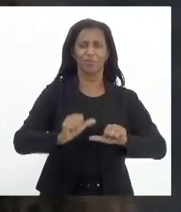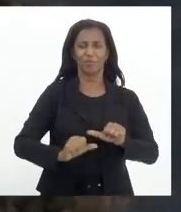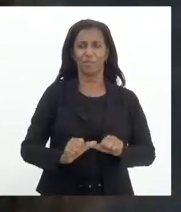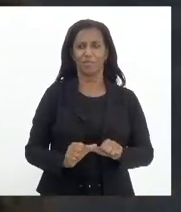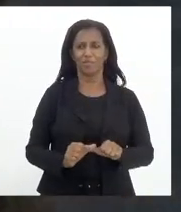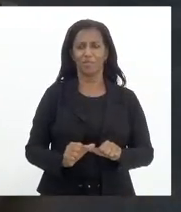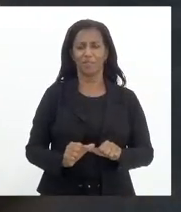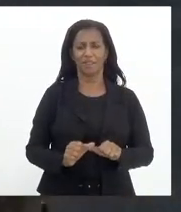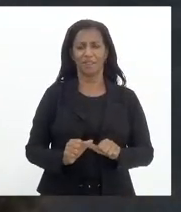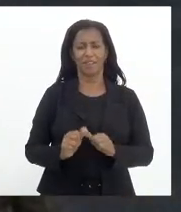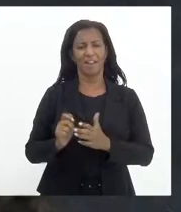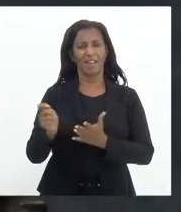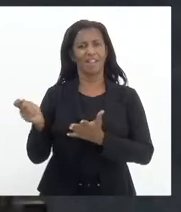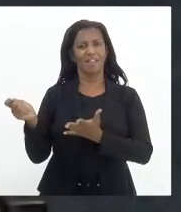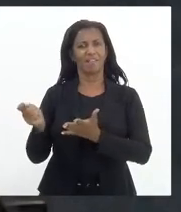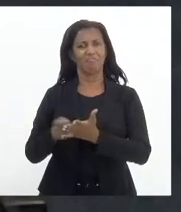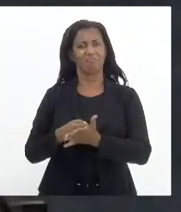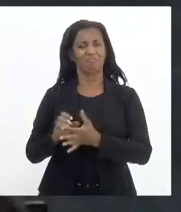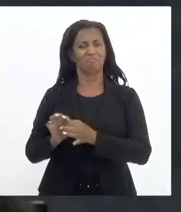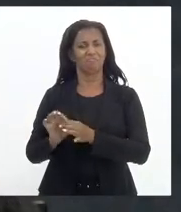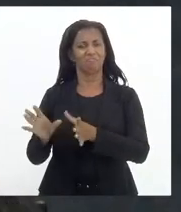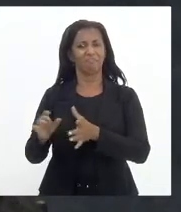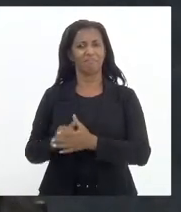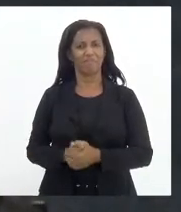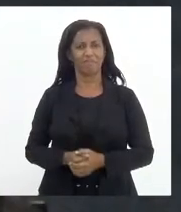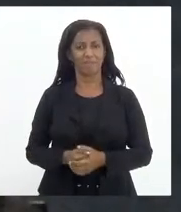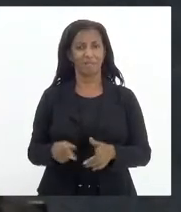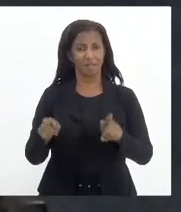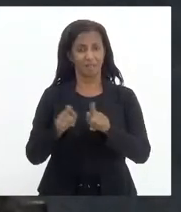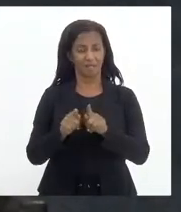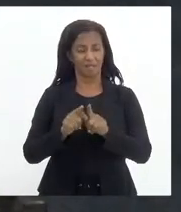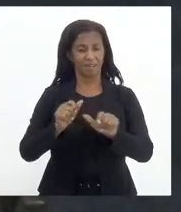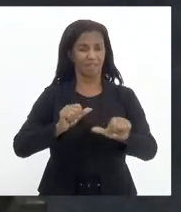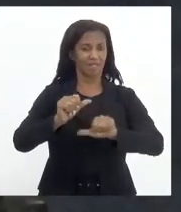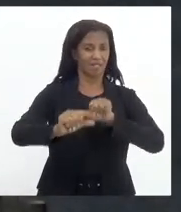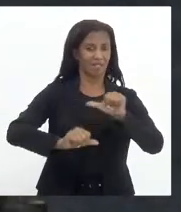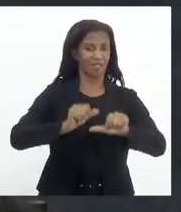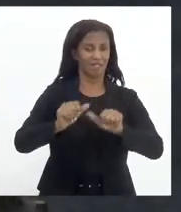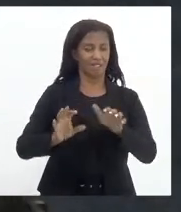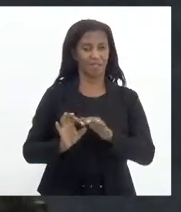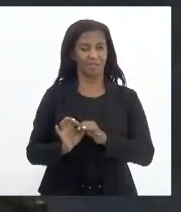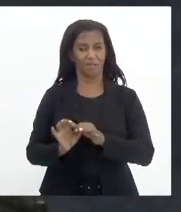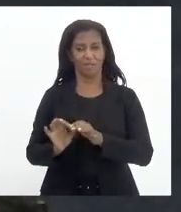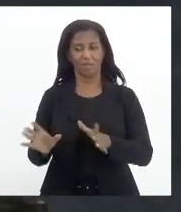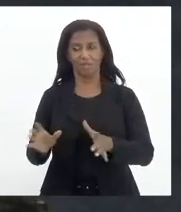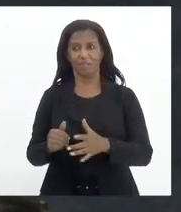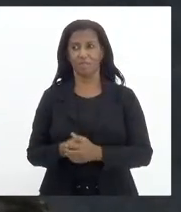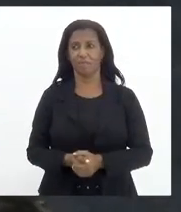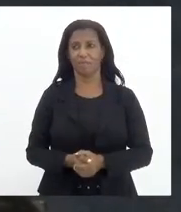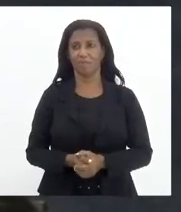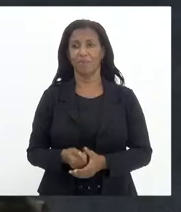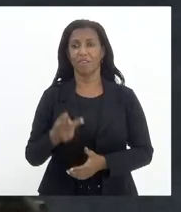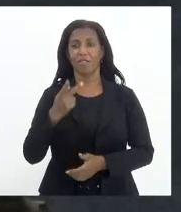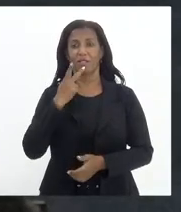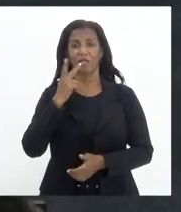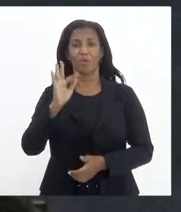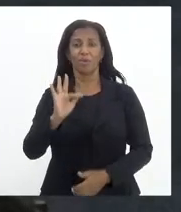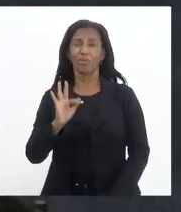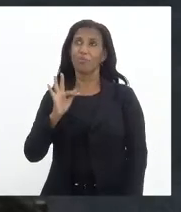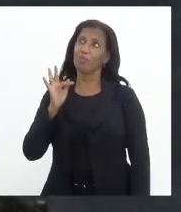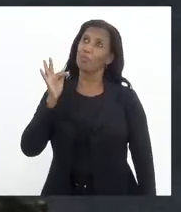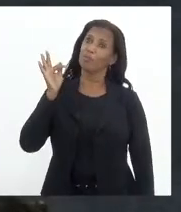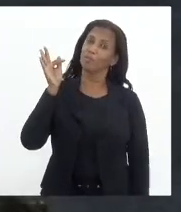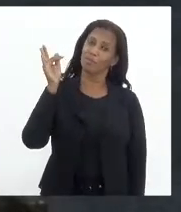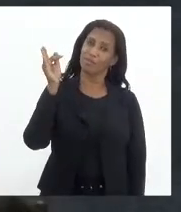autorizativo. Além de ter transformado em autorizativo, diz que futuramente,